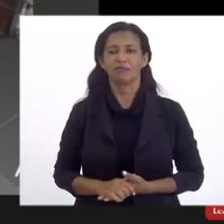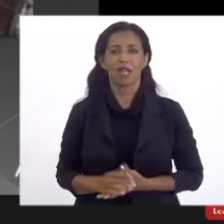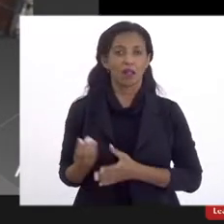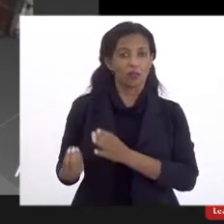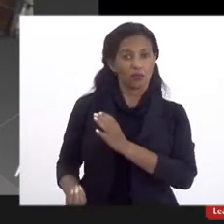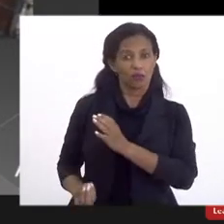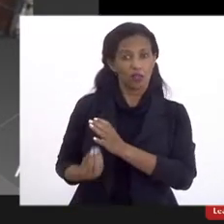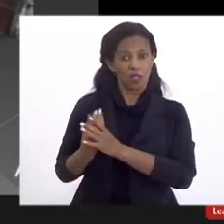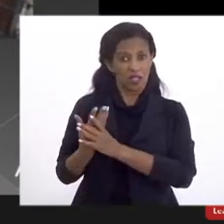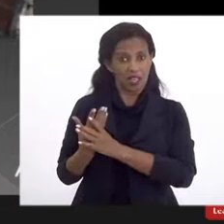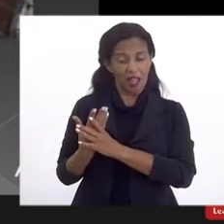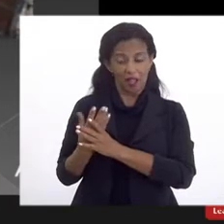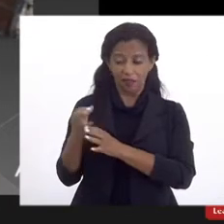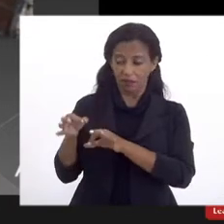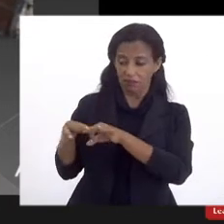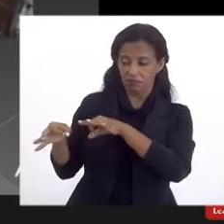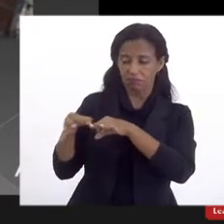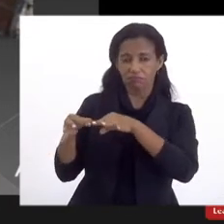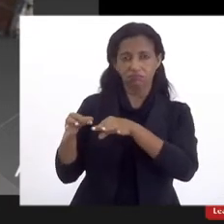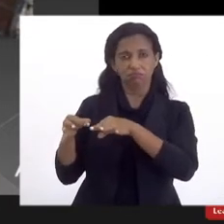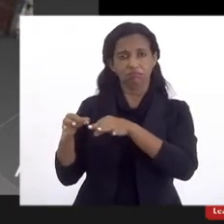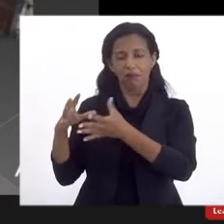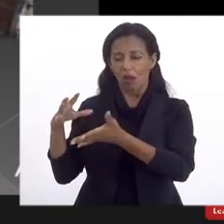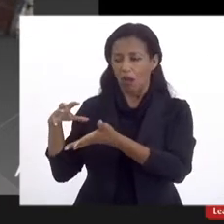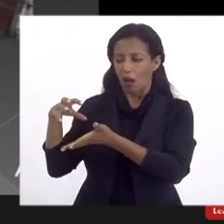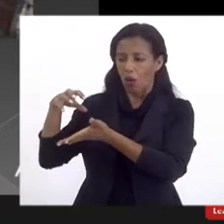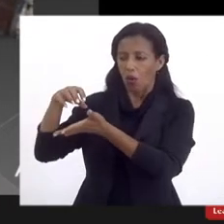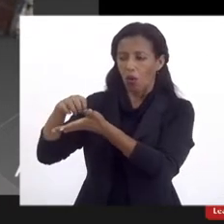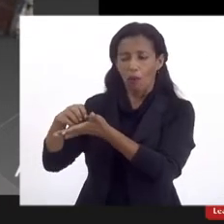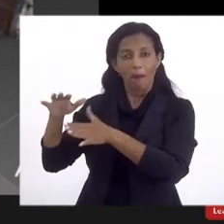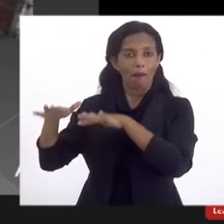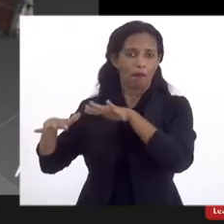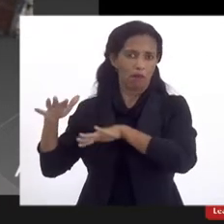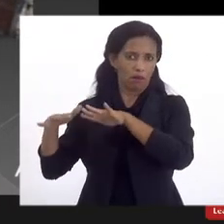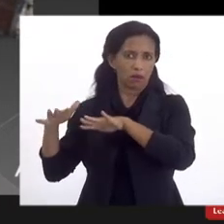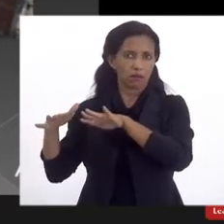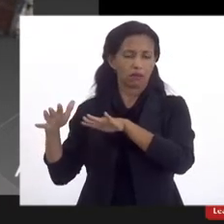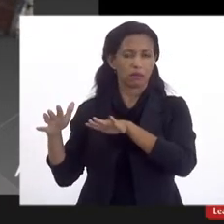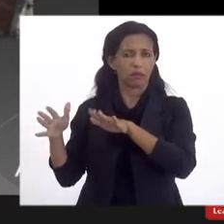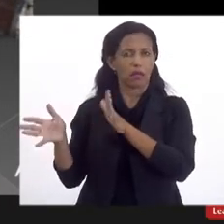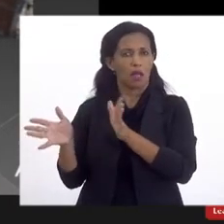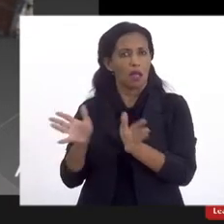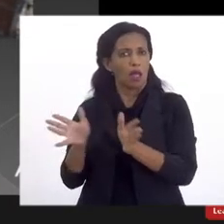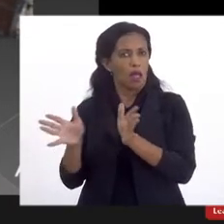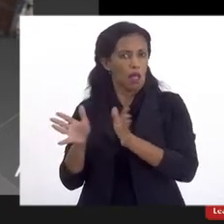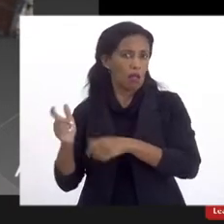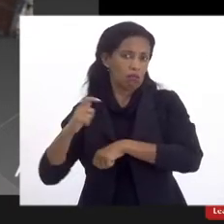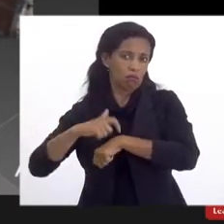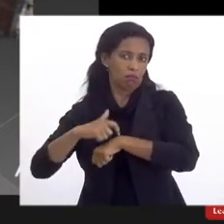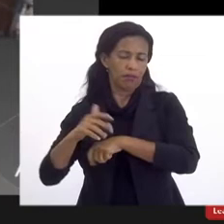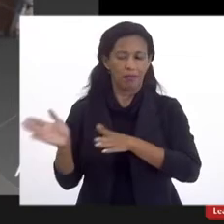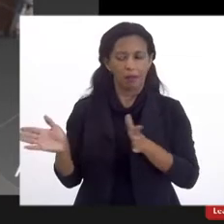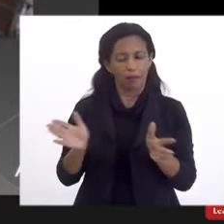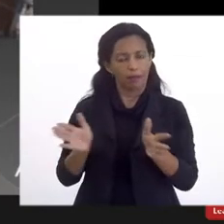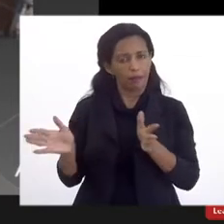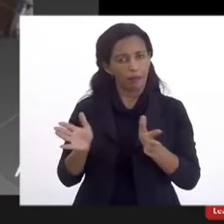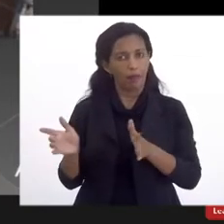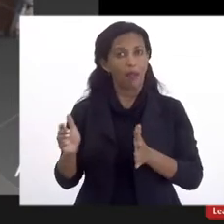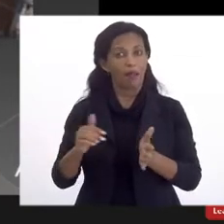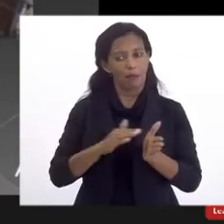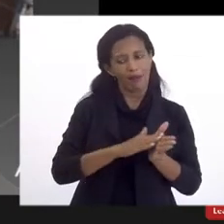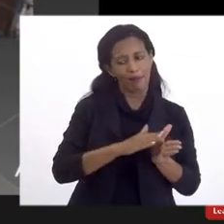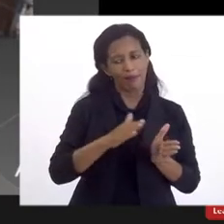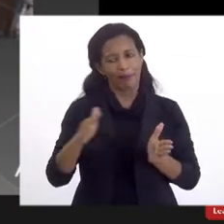criada e prevista para ocupar temporariamente, né, de maneira provisória, mas que se estende até